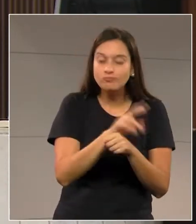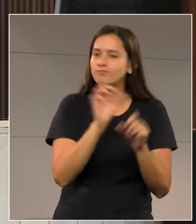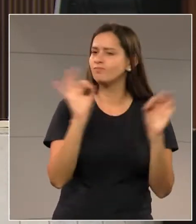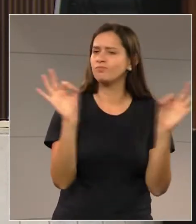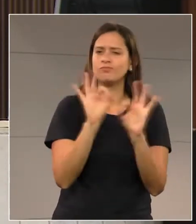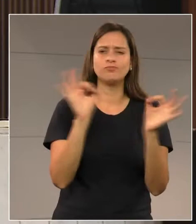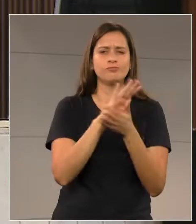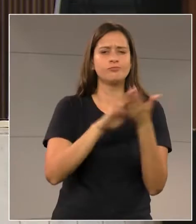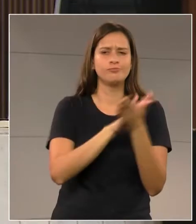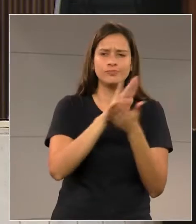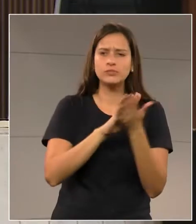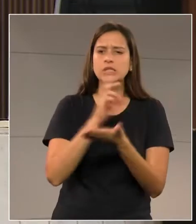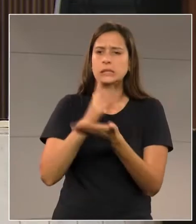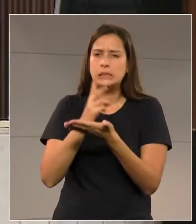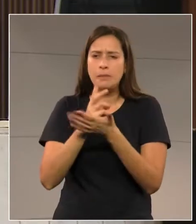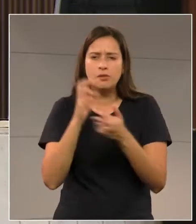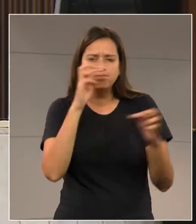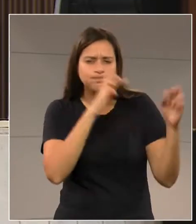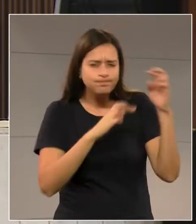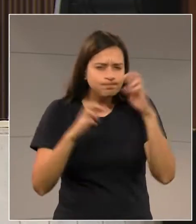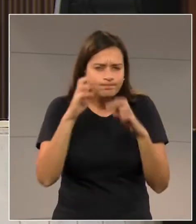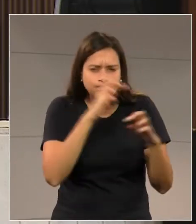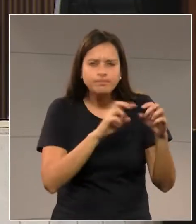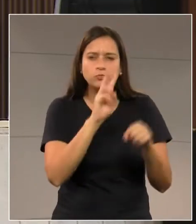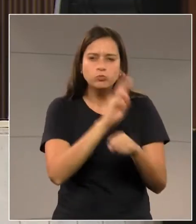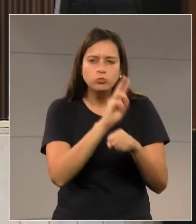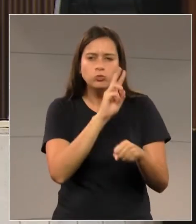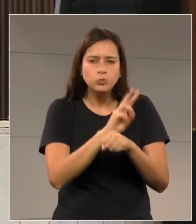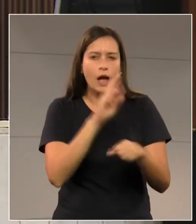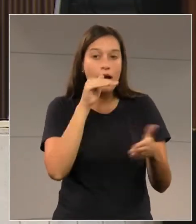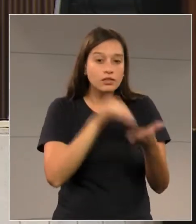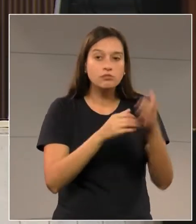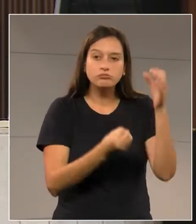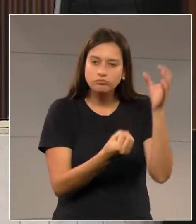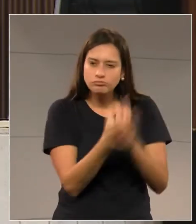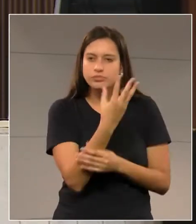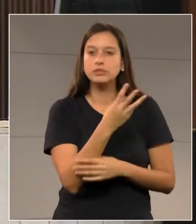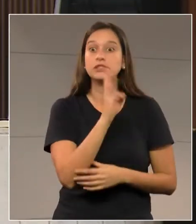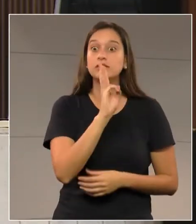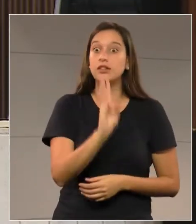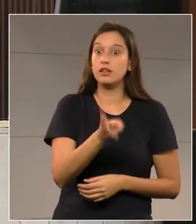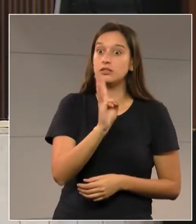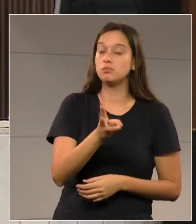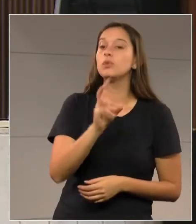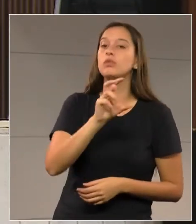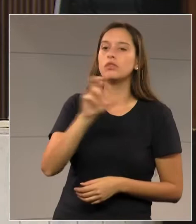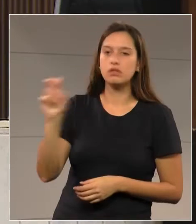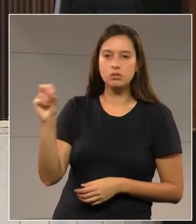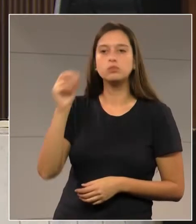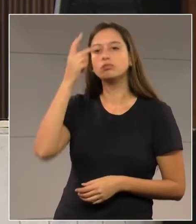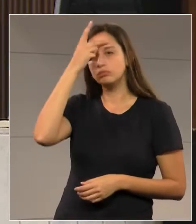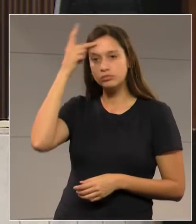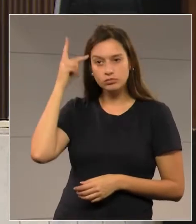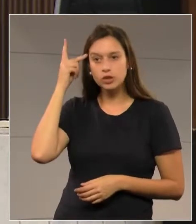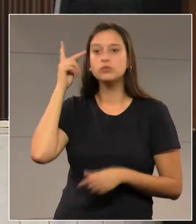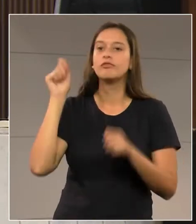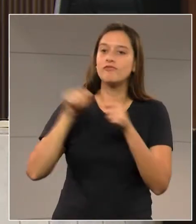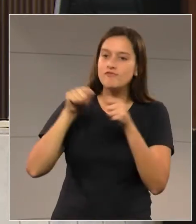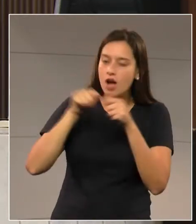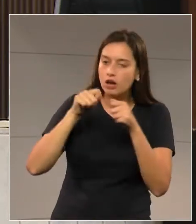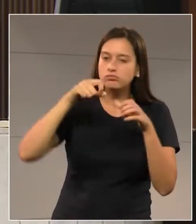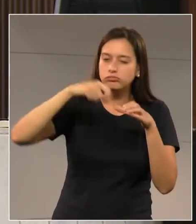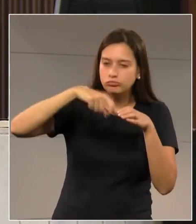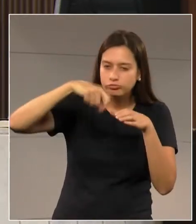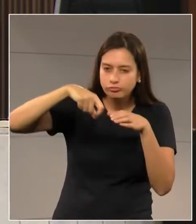.500 agricultores orgânicos. É o estado que mais tem produtores orgânicos. No Brasil, hoje, nós temos cerca